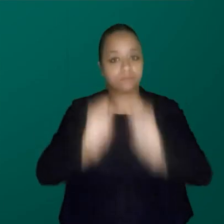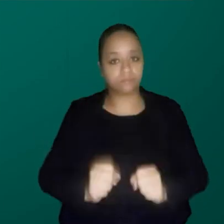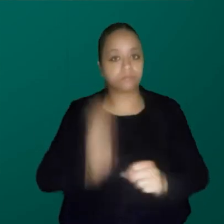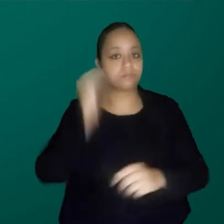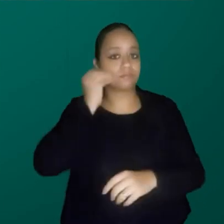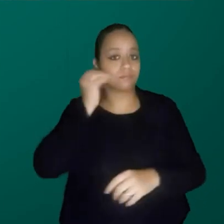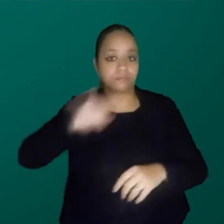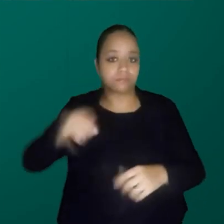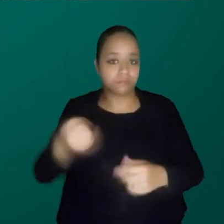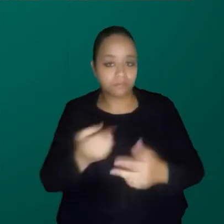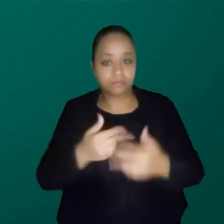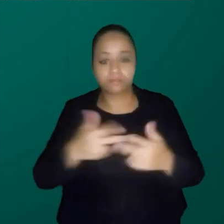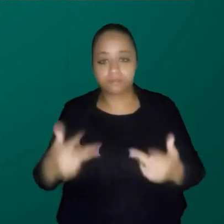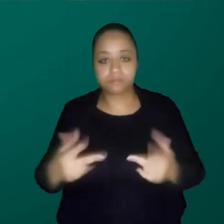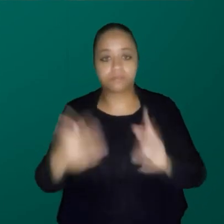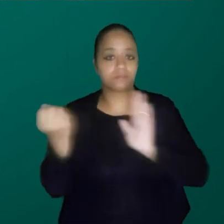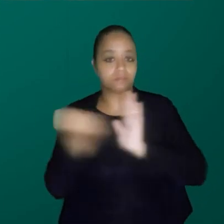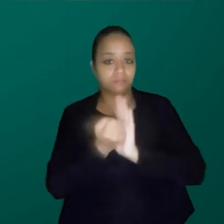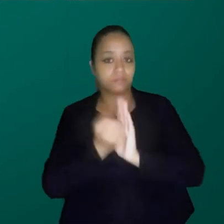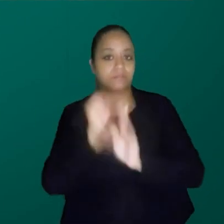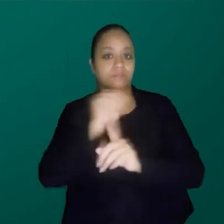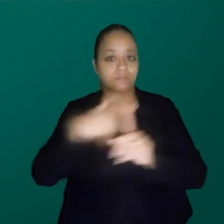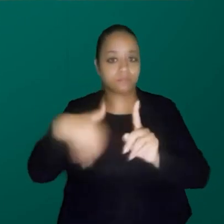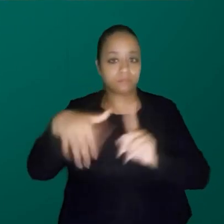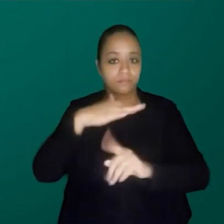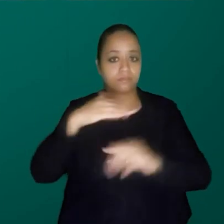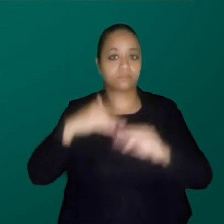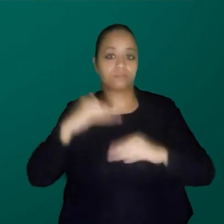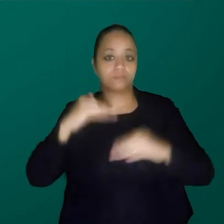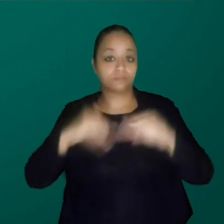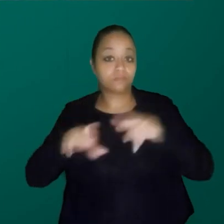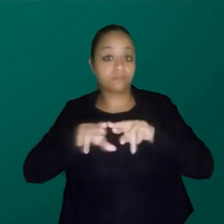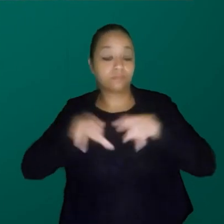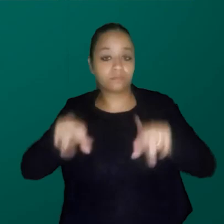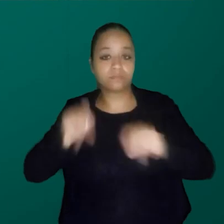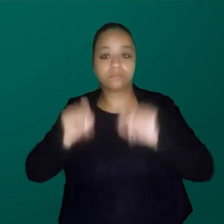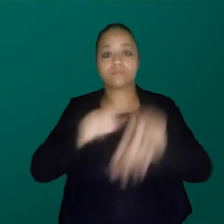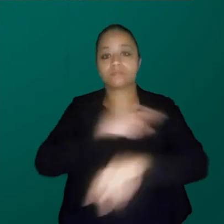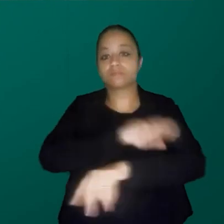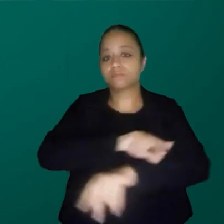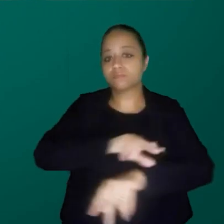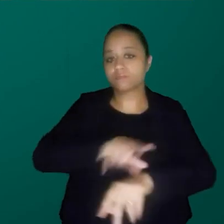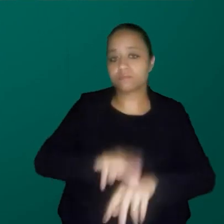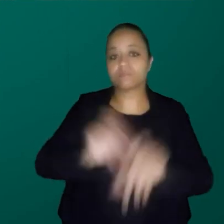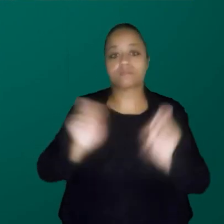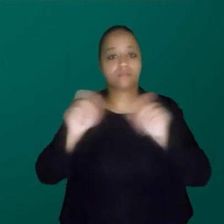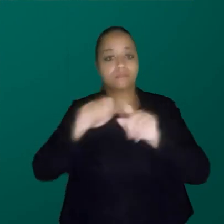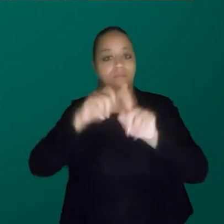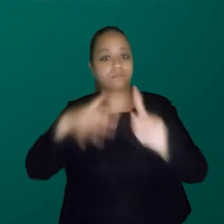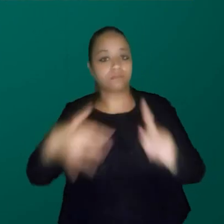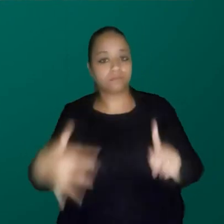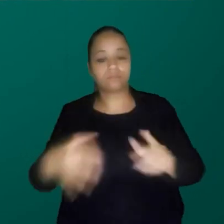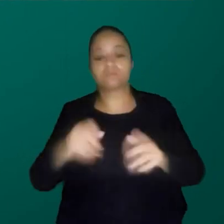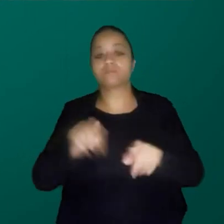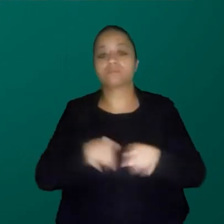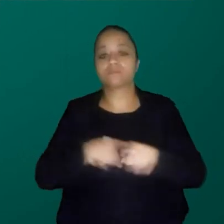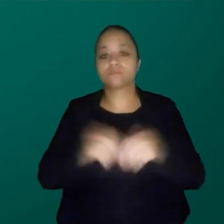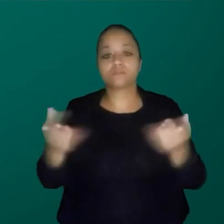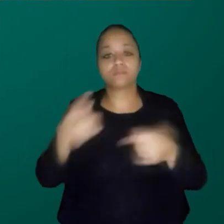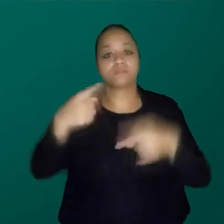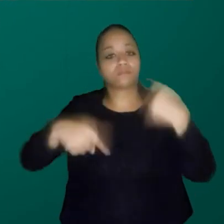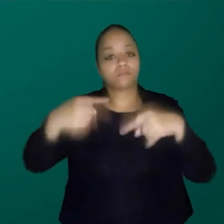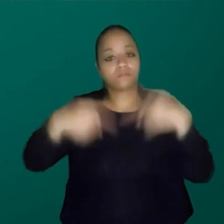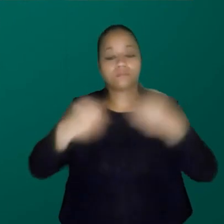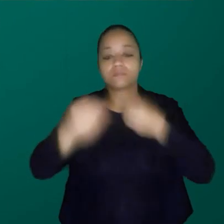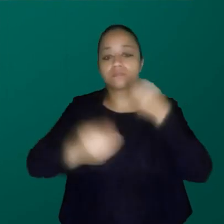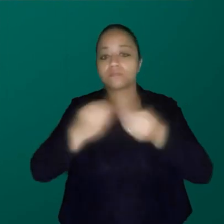vinculação com demais marcadores sociais da diferença, como raça, classe, sexualidade, parentalidade e capacitismo. E buscamos debater